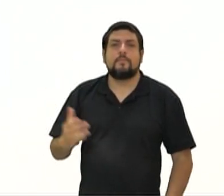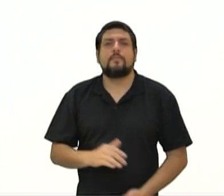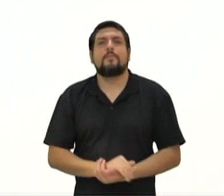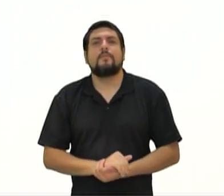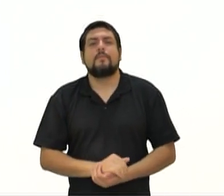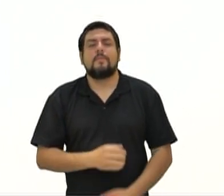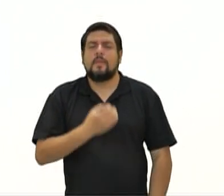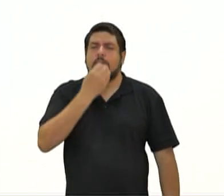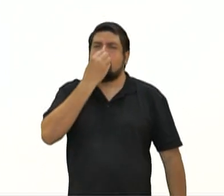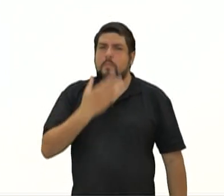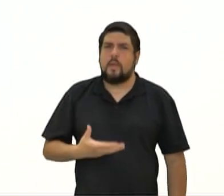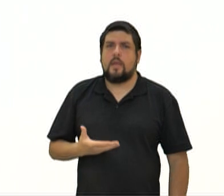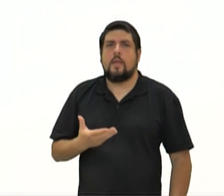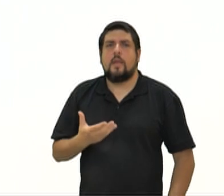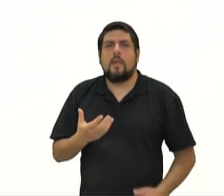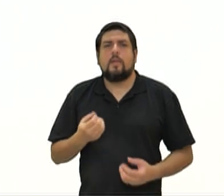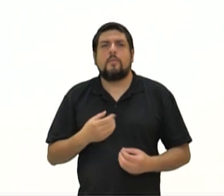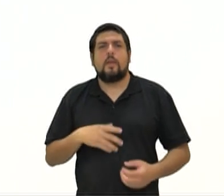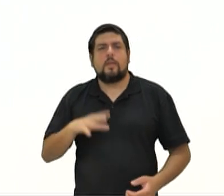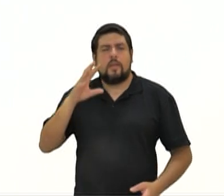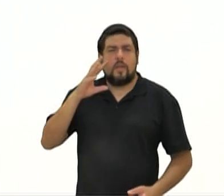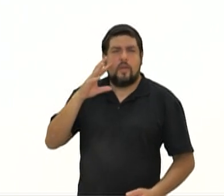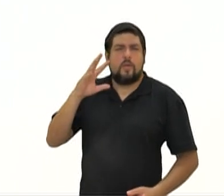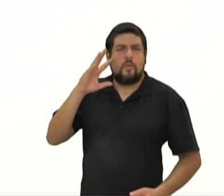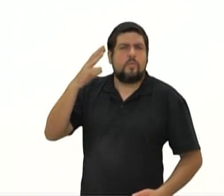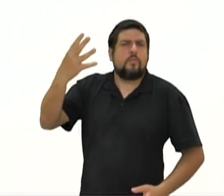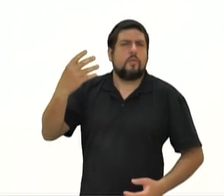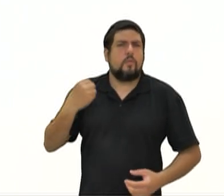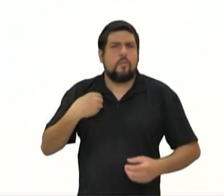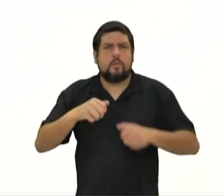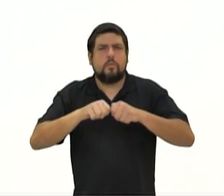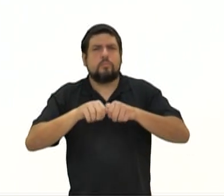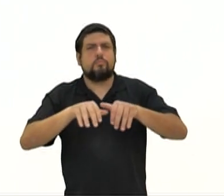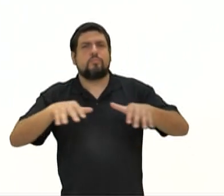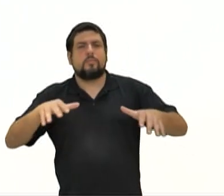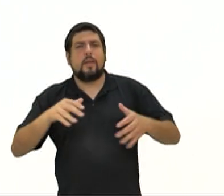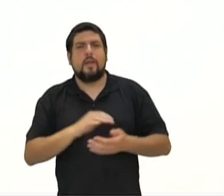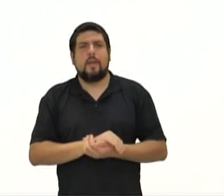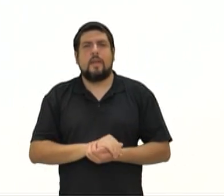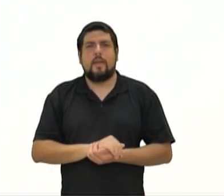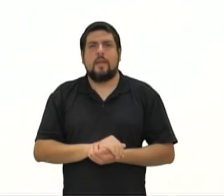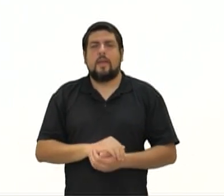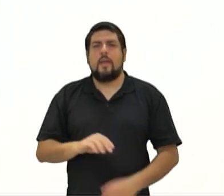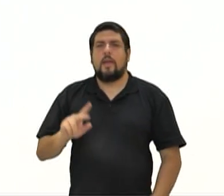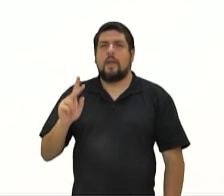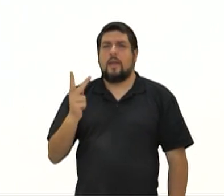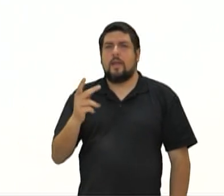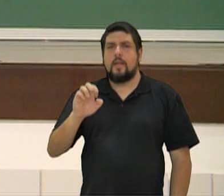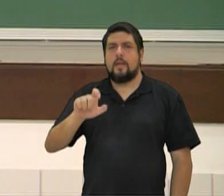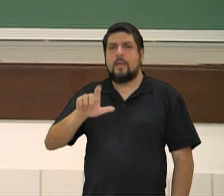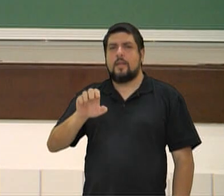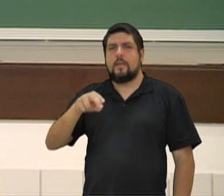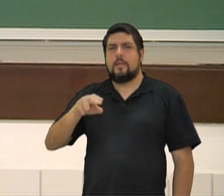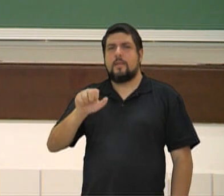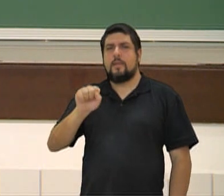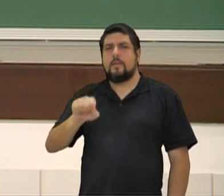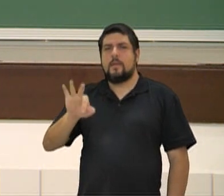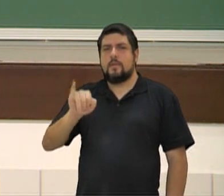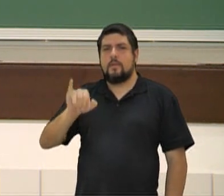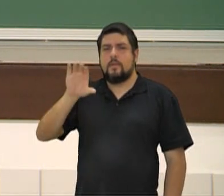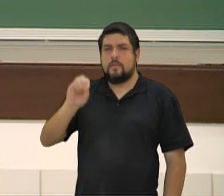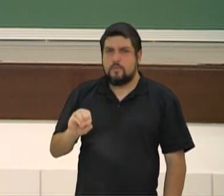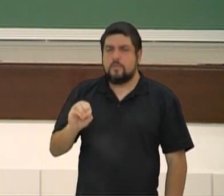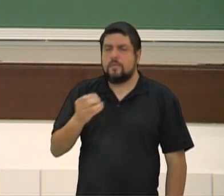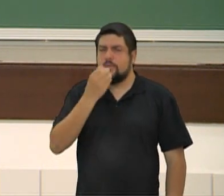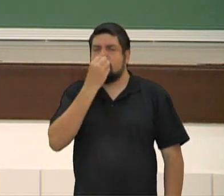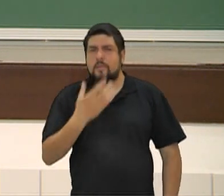Muito bem, mandou bem tela, professor, todo o que você sabe, claro, período helenístico, vocês estão mandando muito bem,